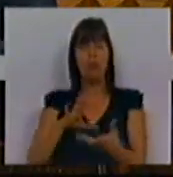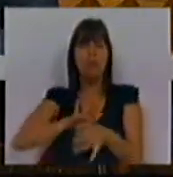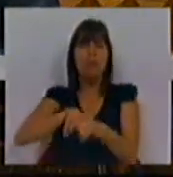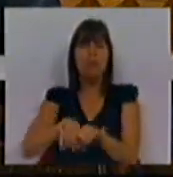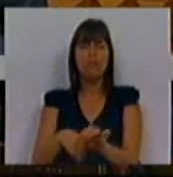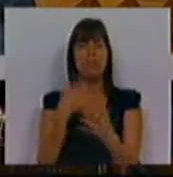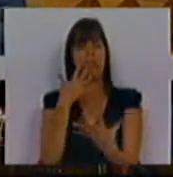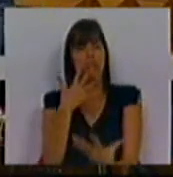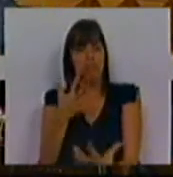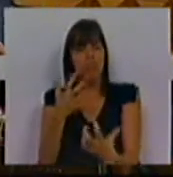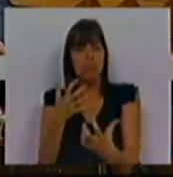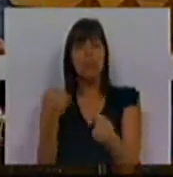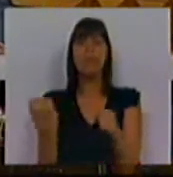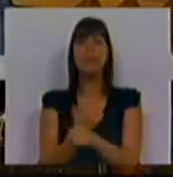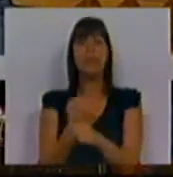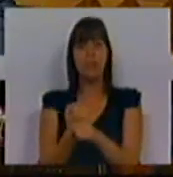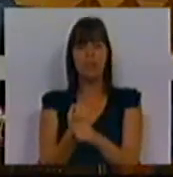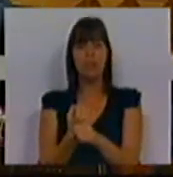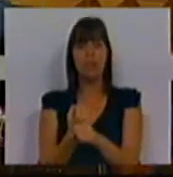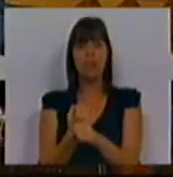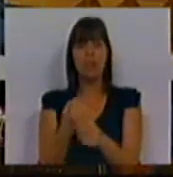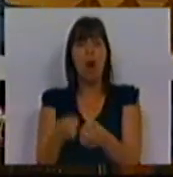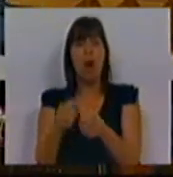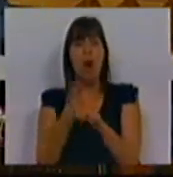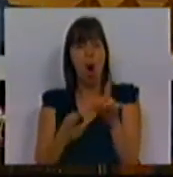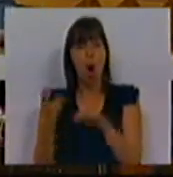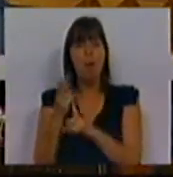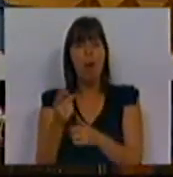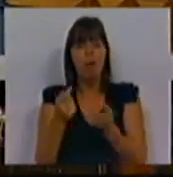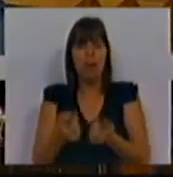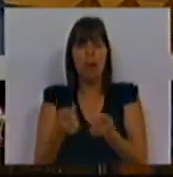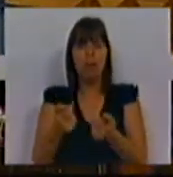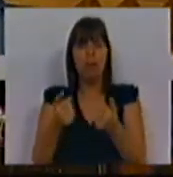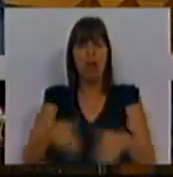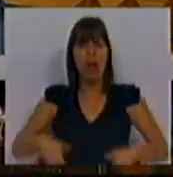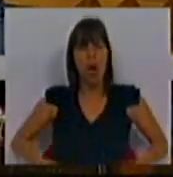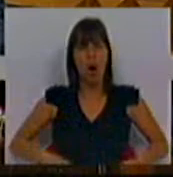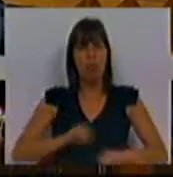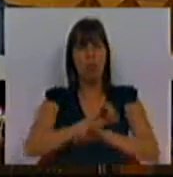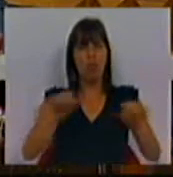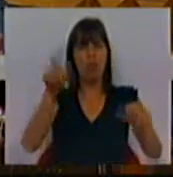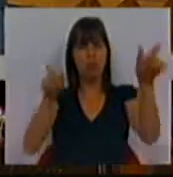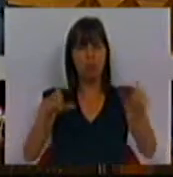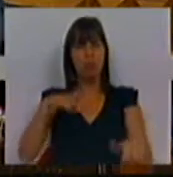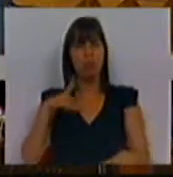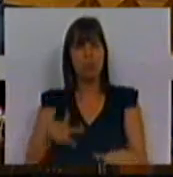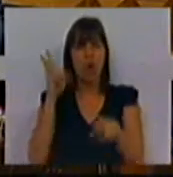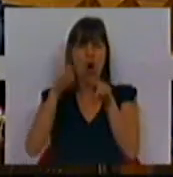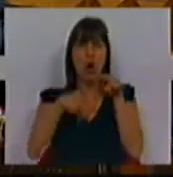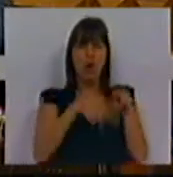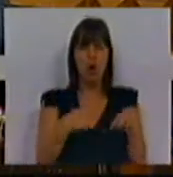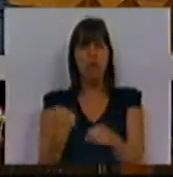degradação acentuada no serviço, aumentos sucessivos, ao bolso dos portugueses, cortes no